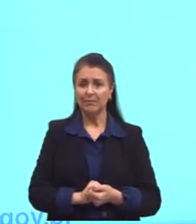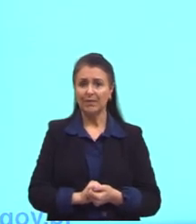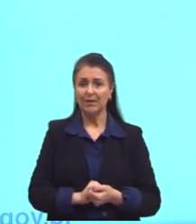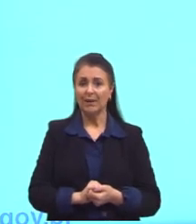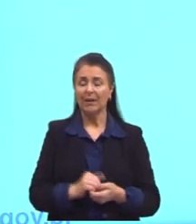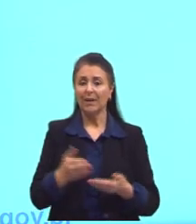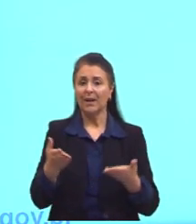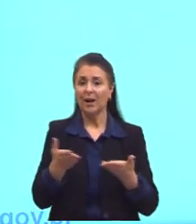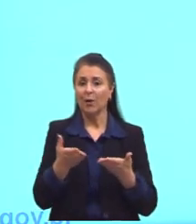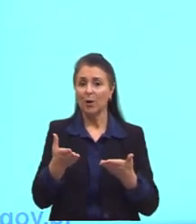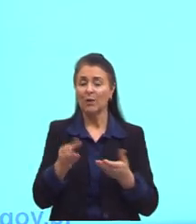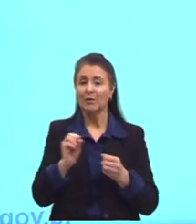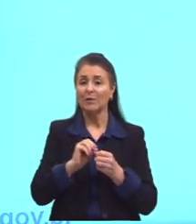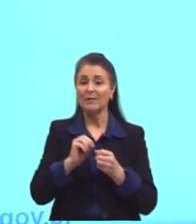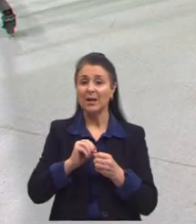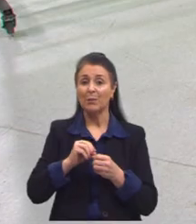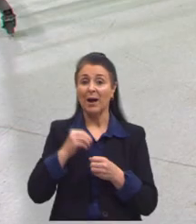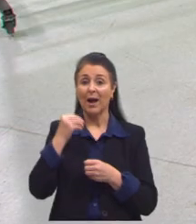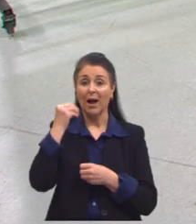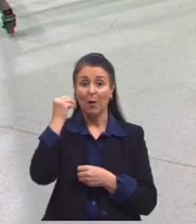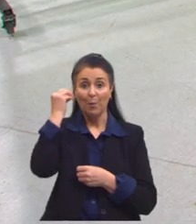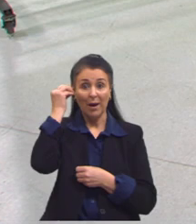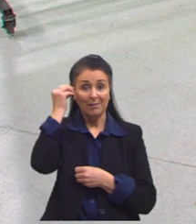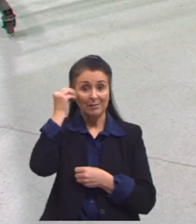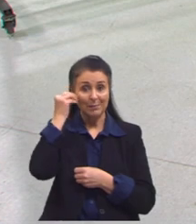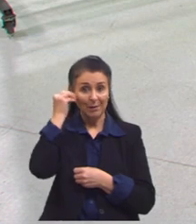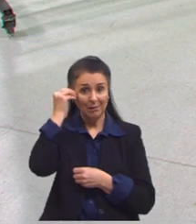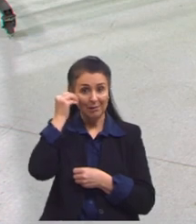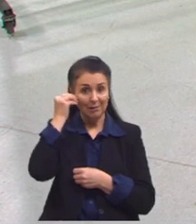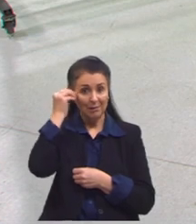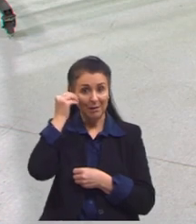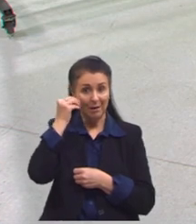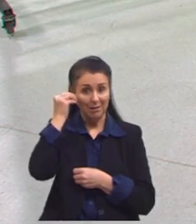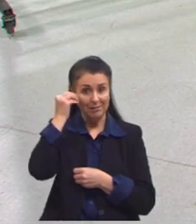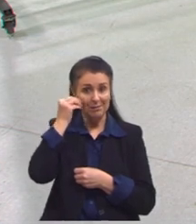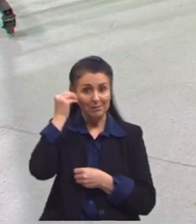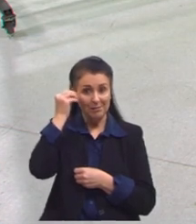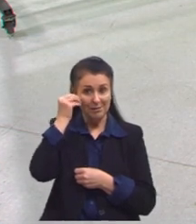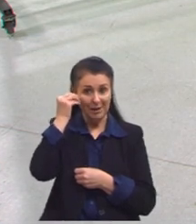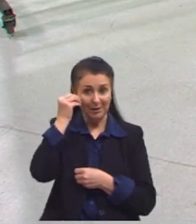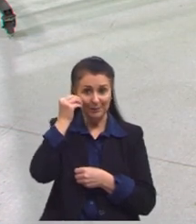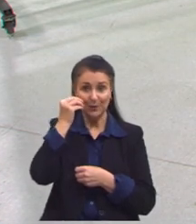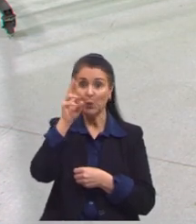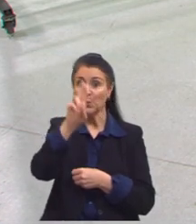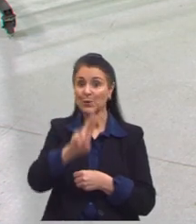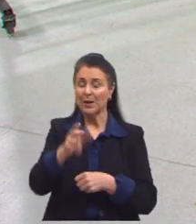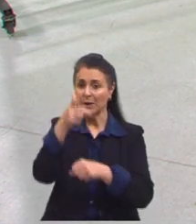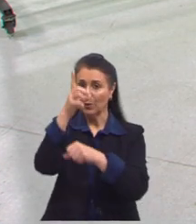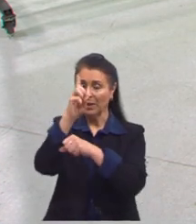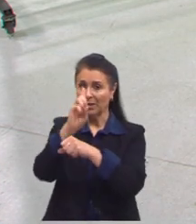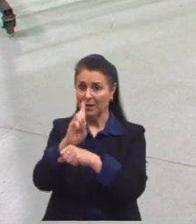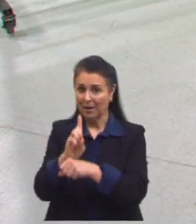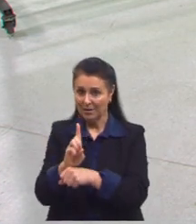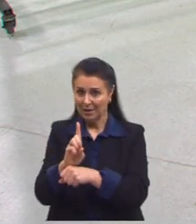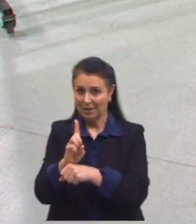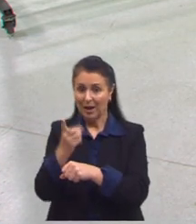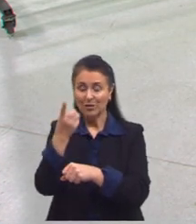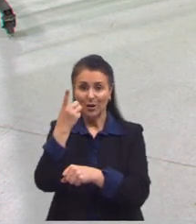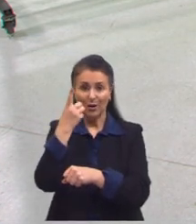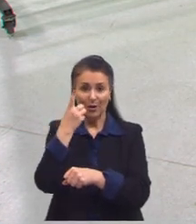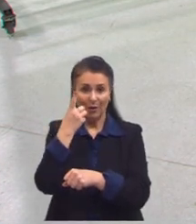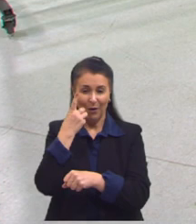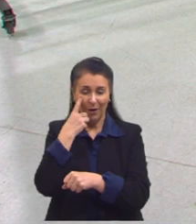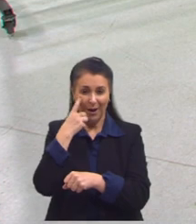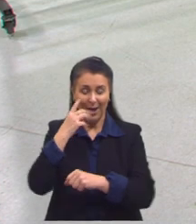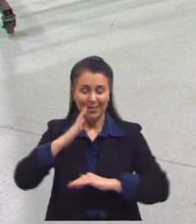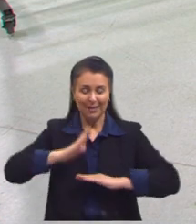Bom, pessoal, agora a gente vai fazer, então, uma experiência sobre essa questão da densidade para vocês conseguirem, então, visualizar na prática o